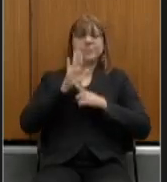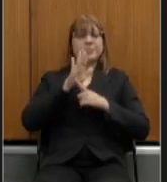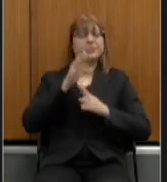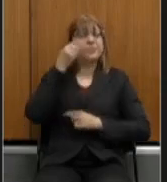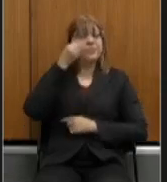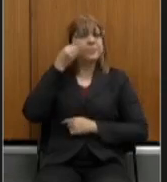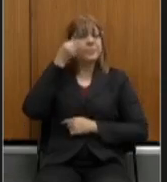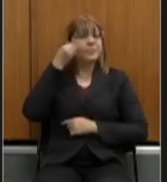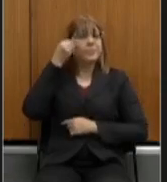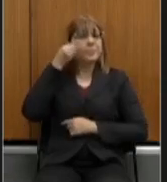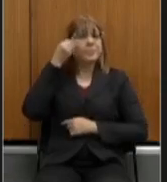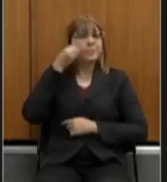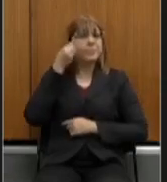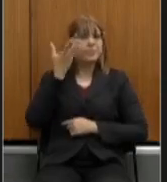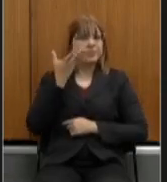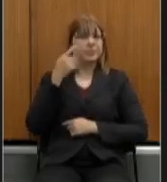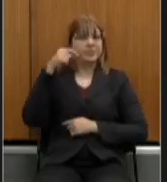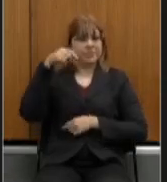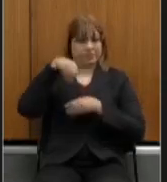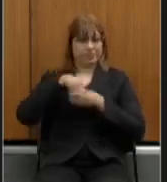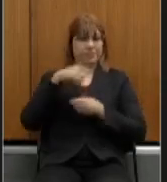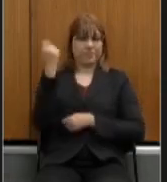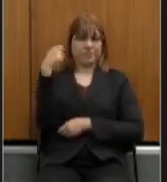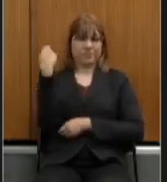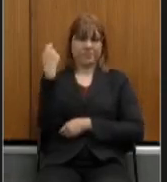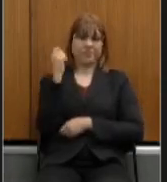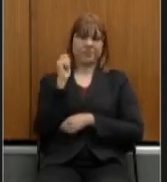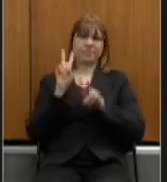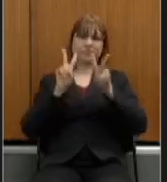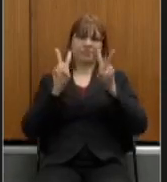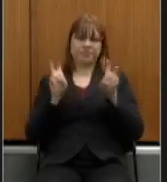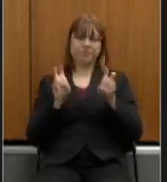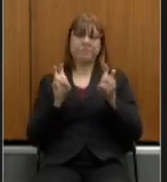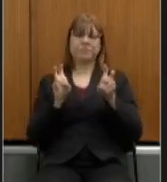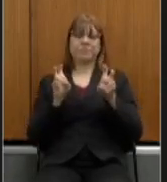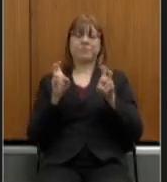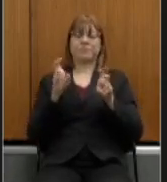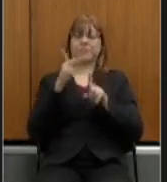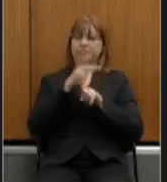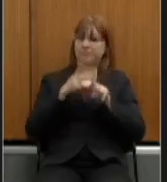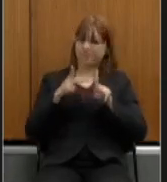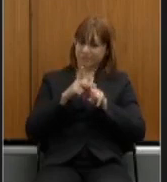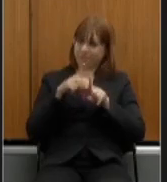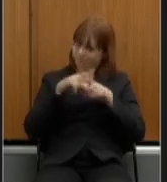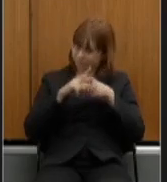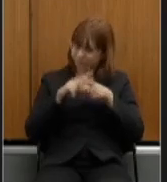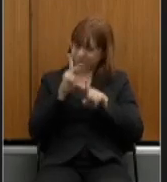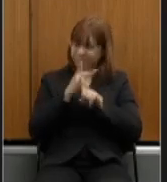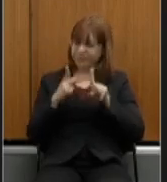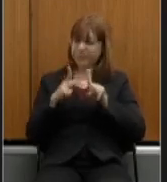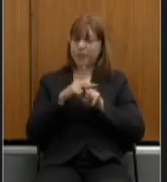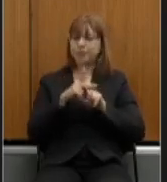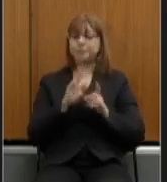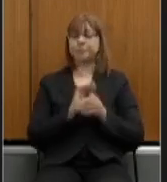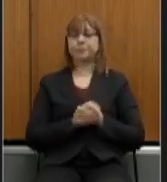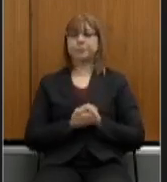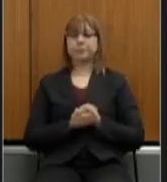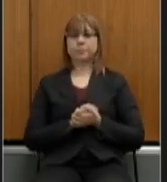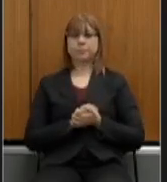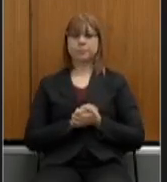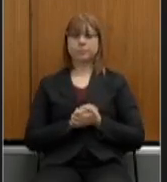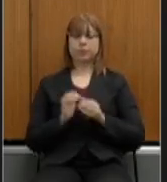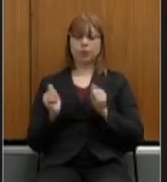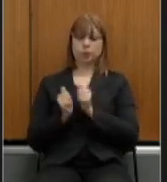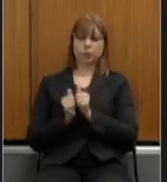nosso estado do Rio Grande do Sul sobre o tema Previdência reforma da Previdência com o